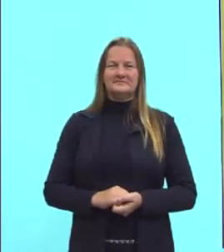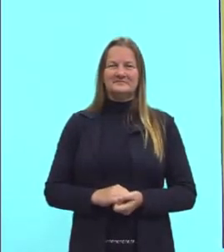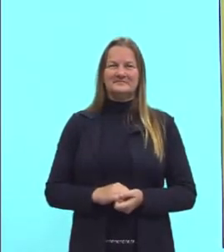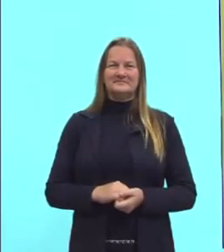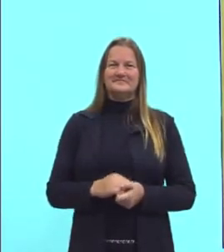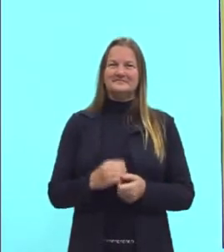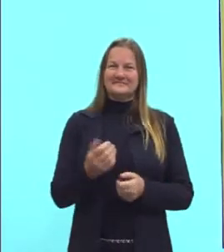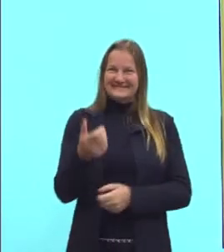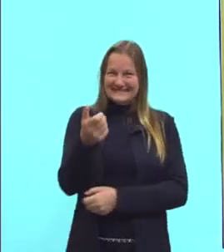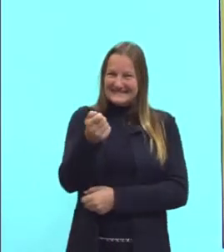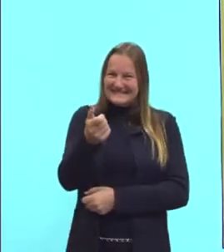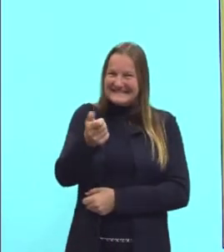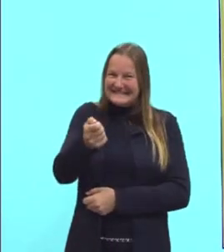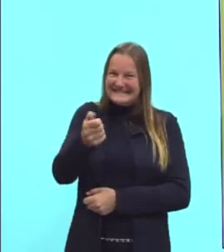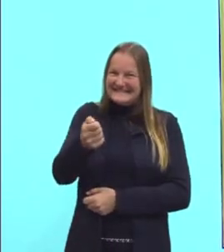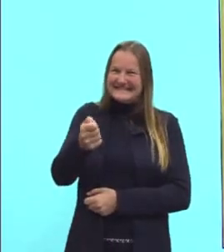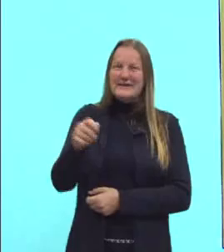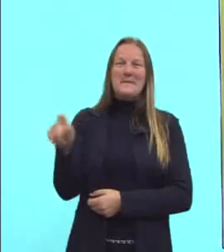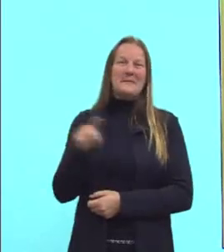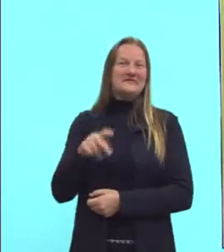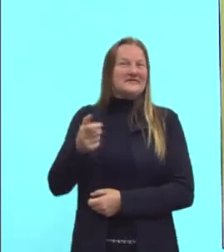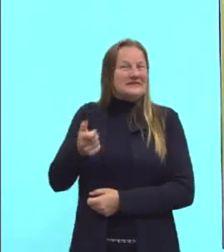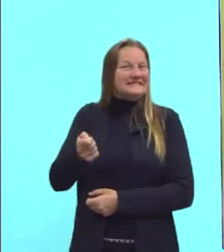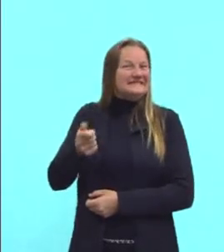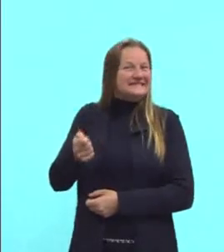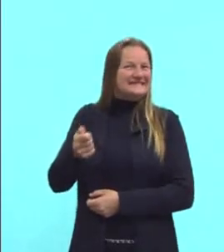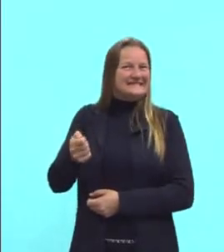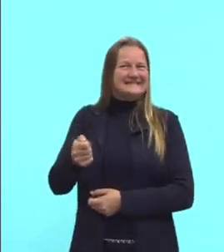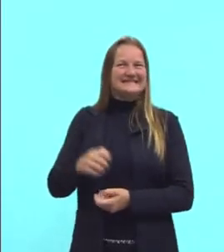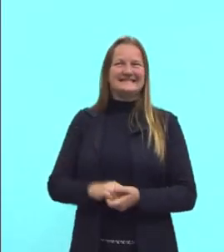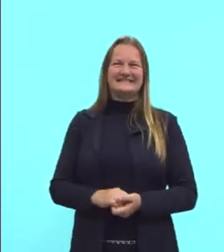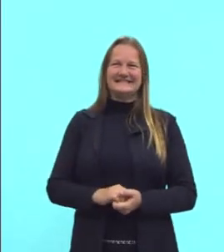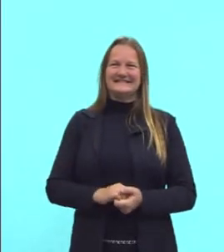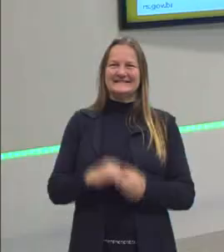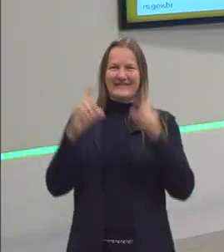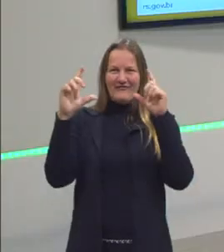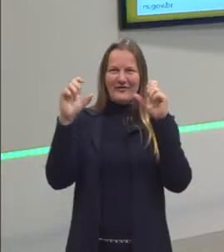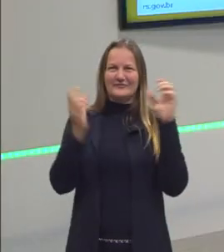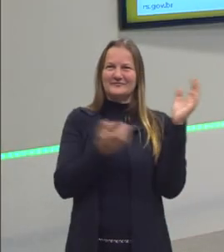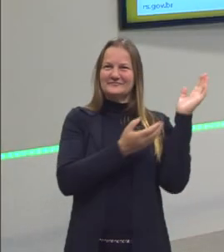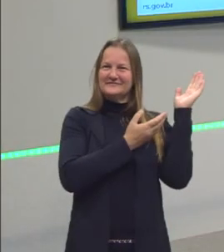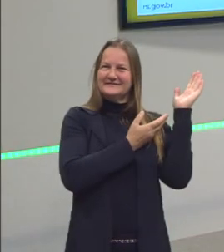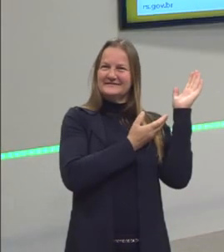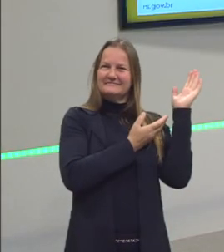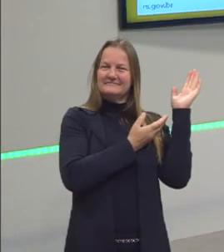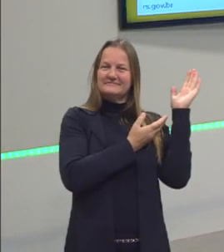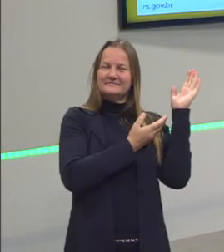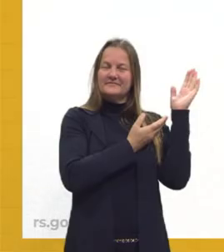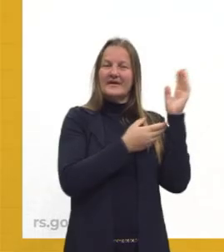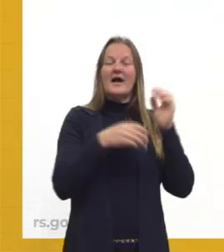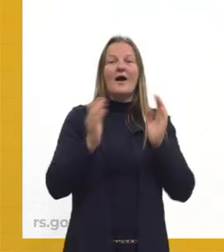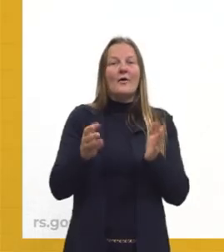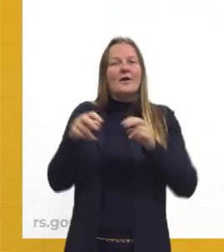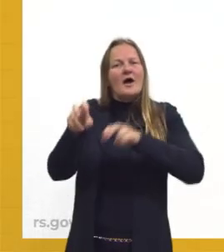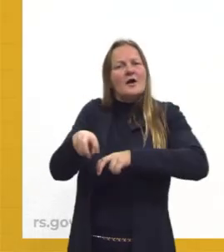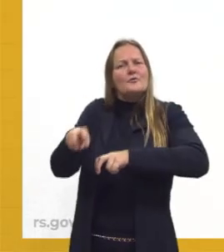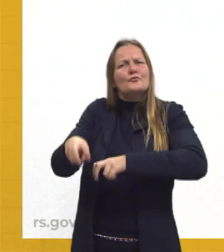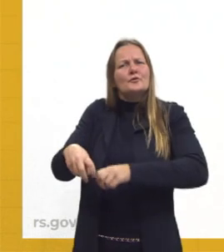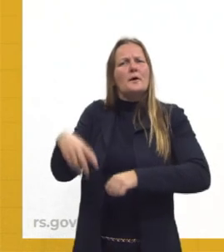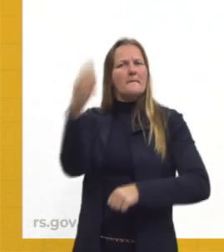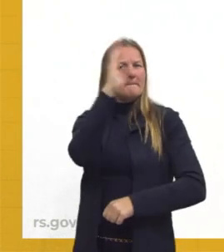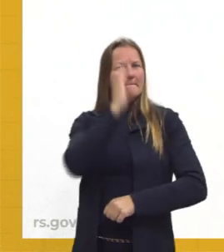vamos lá, vou passar, passei o slide, e aí nós entramos na agricultura brasileira,